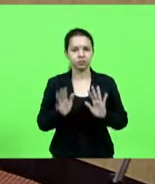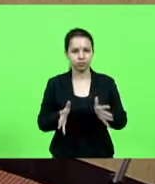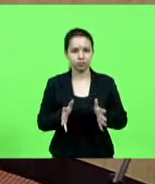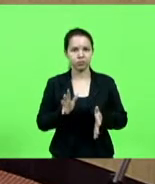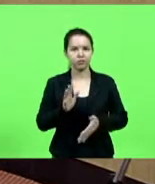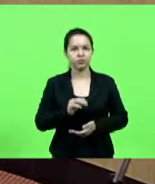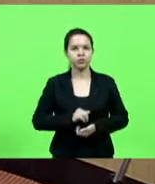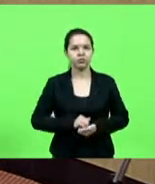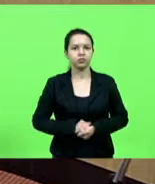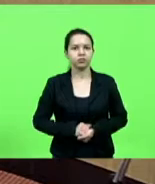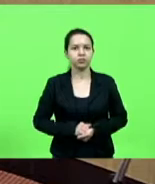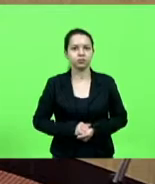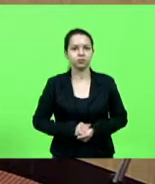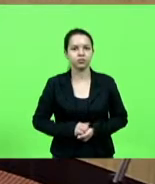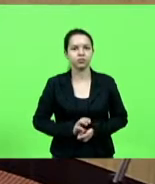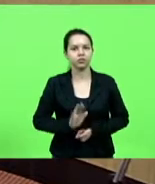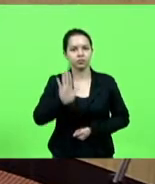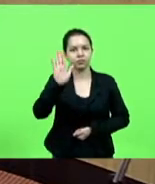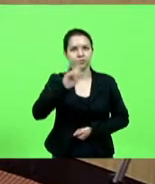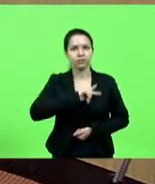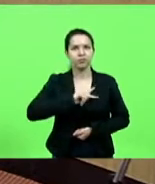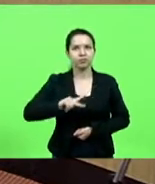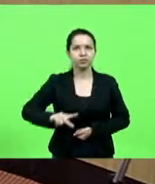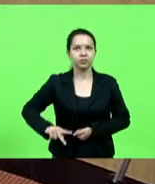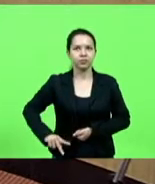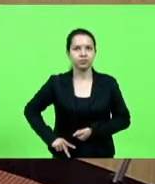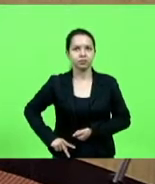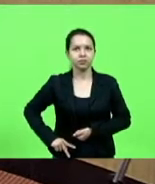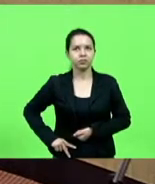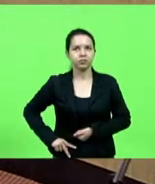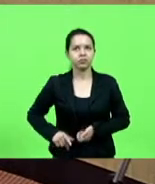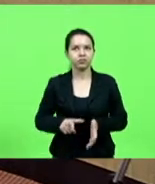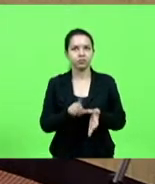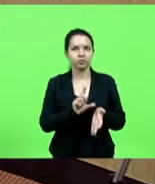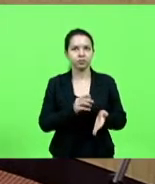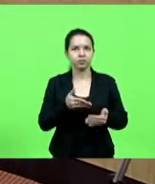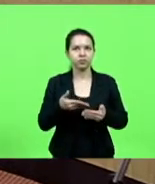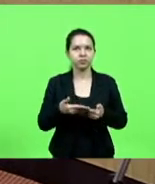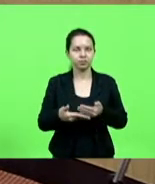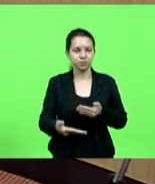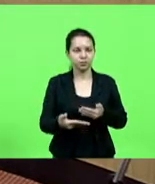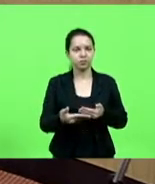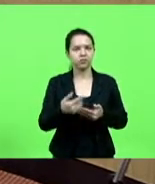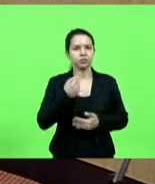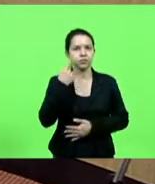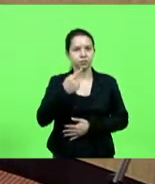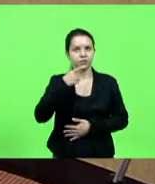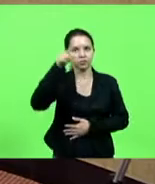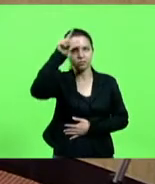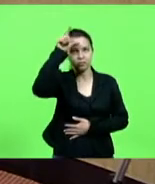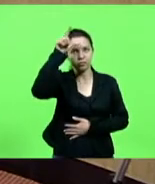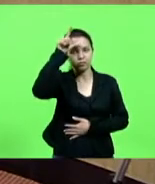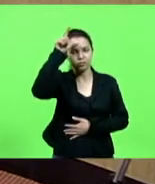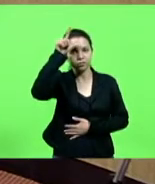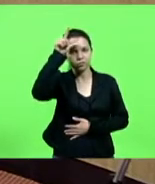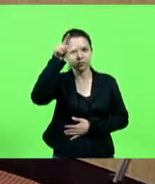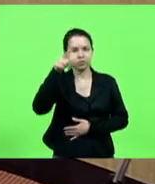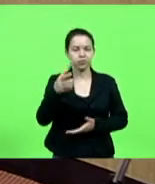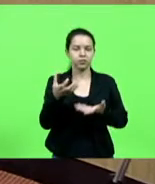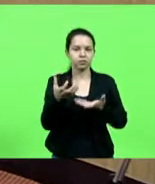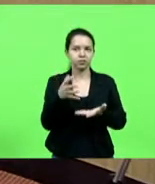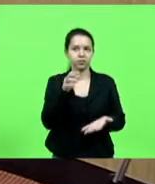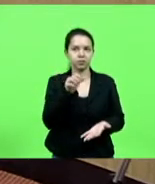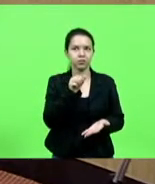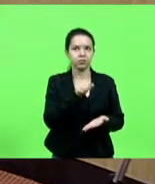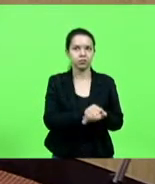Pela ordem, senhor presidente. Pois não, deputado Alba. Antes de começar o pronunciamento do colega deputado Lima, só gostaria de registrar a